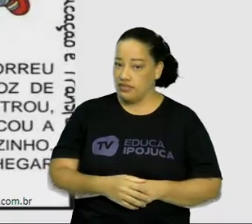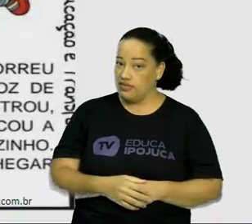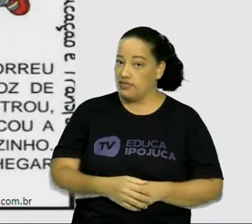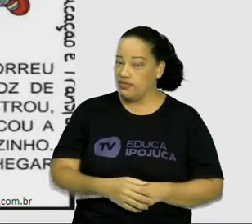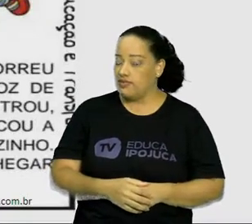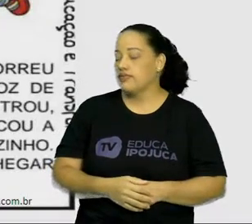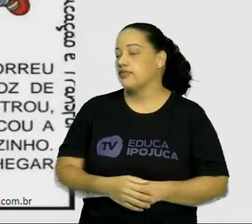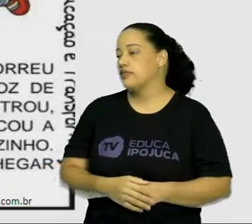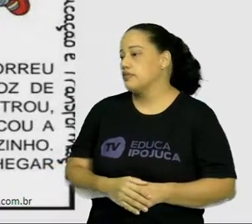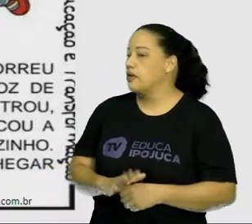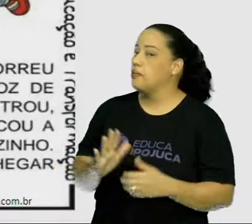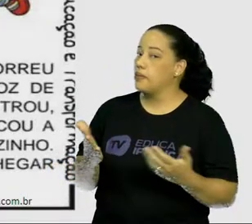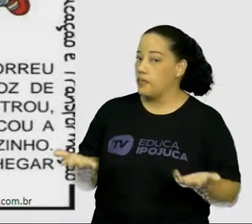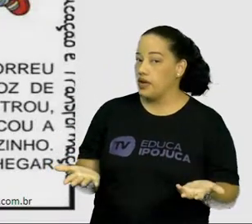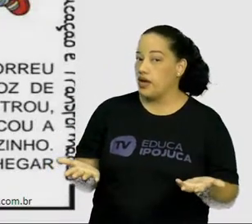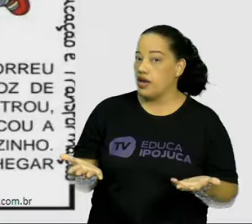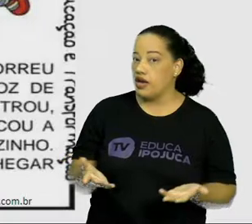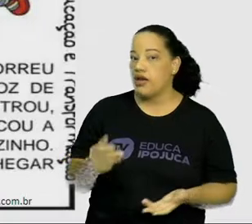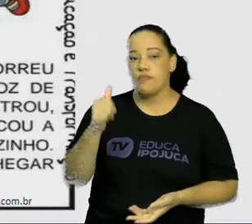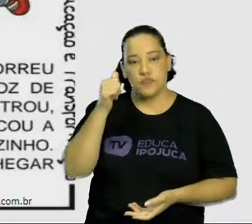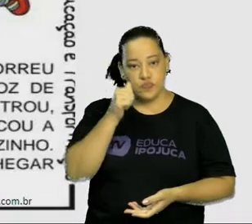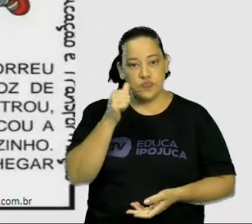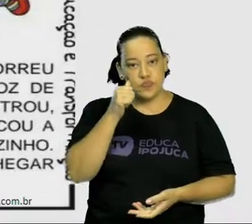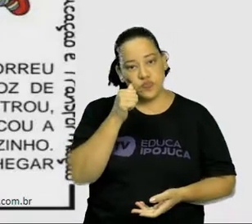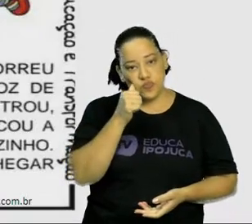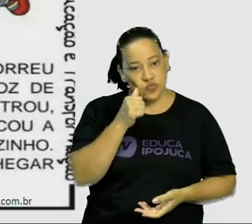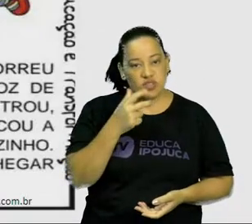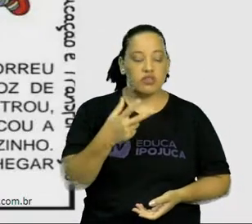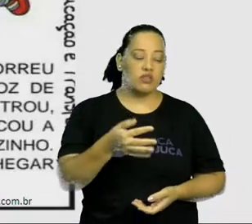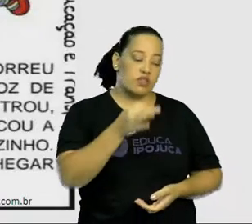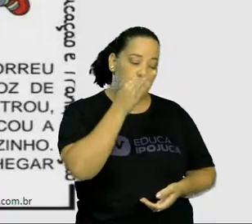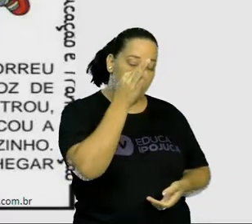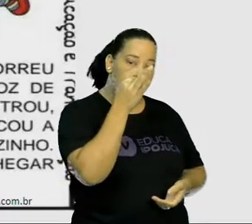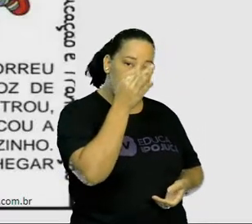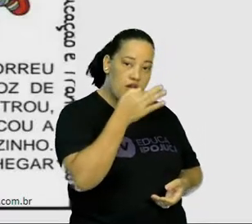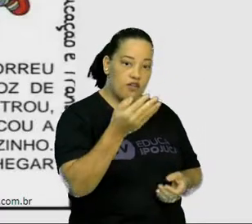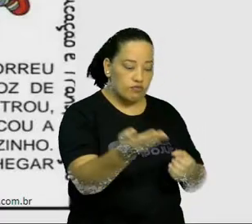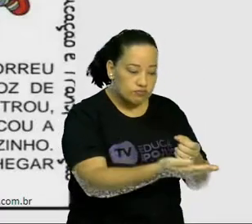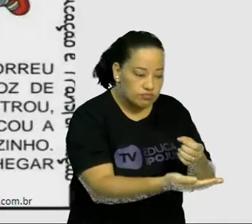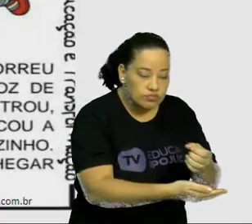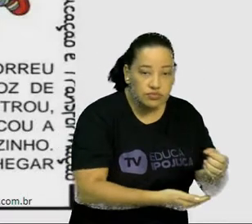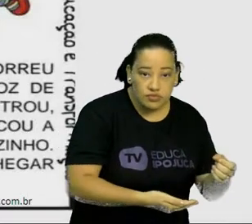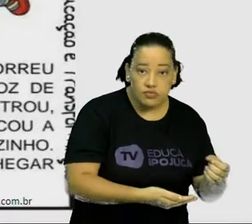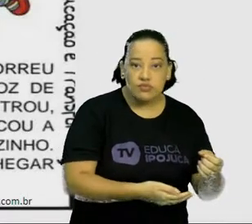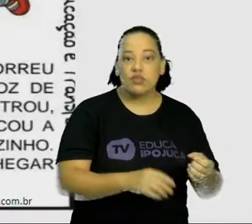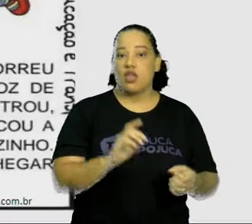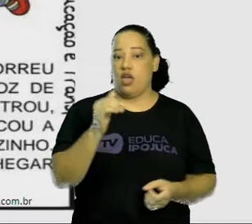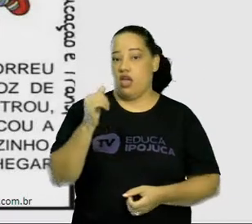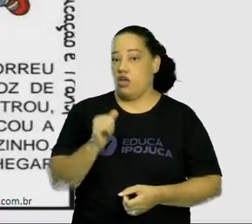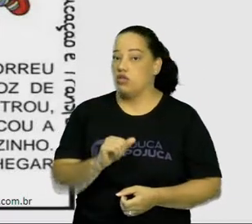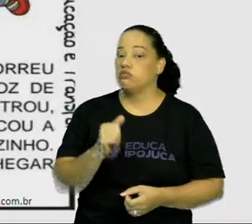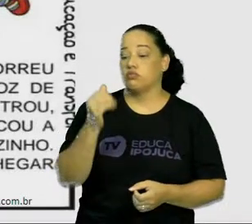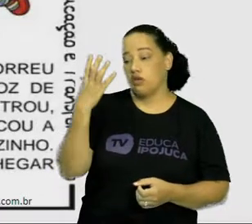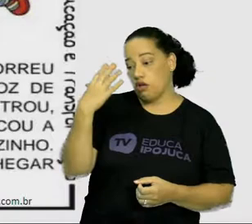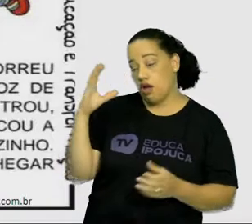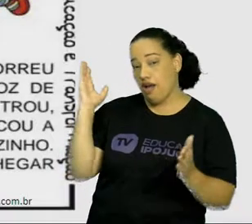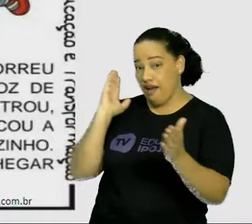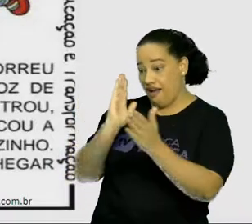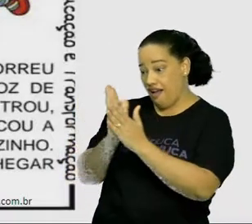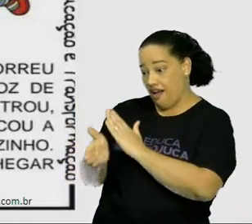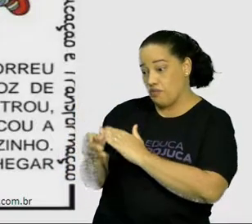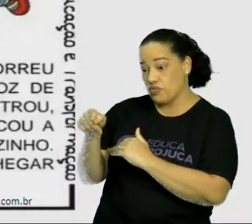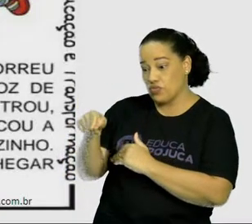Enquanto a Chapeuzinho colhia as flores, o lobo correu para a casa da vovó, bateu na